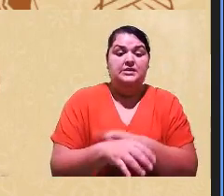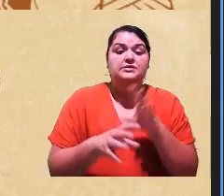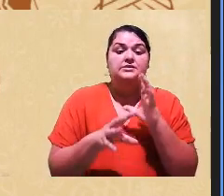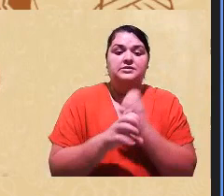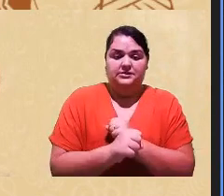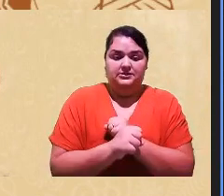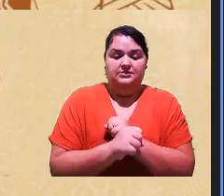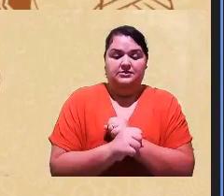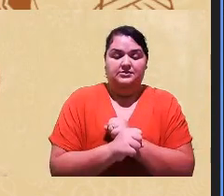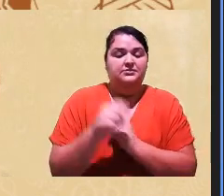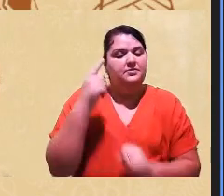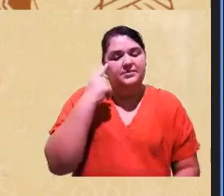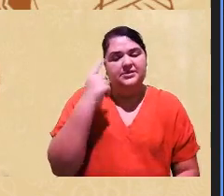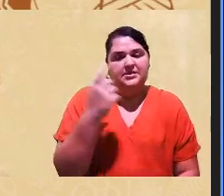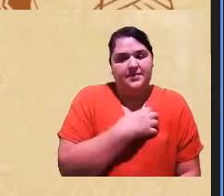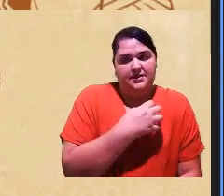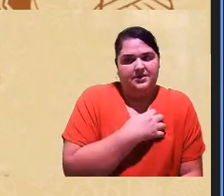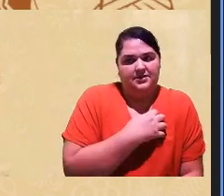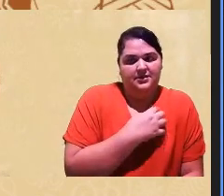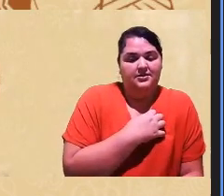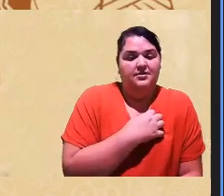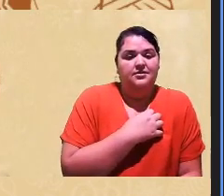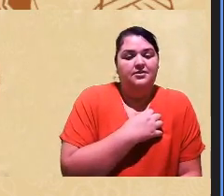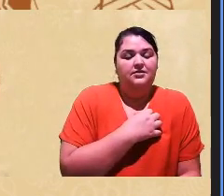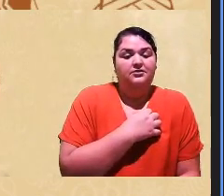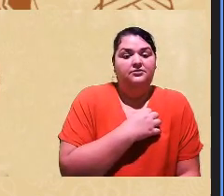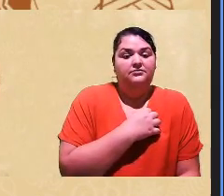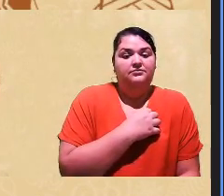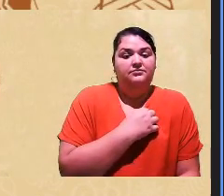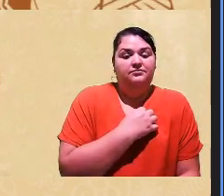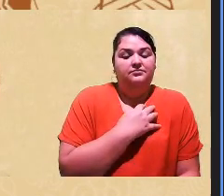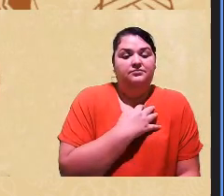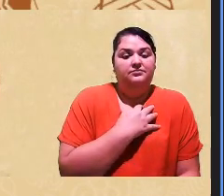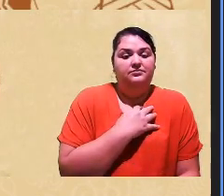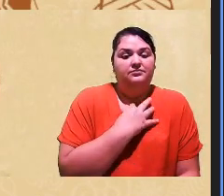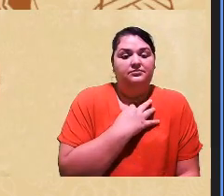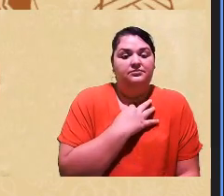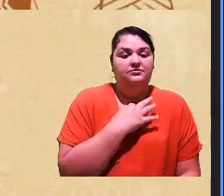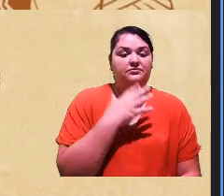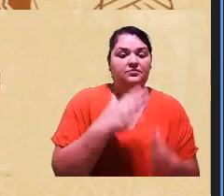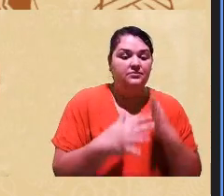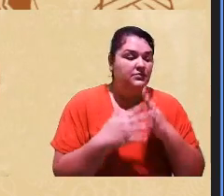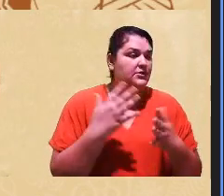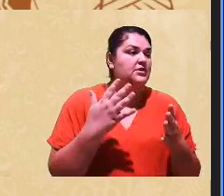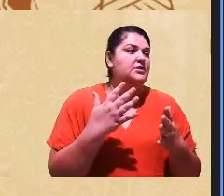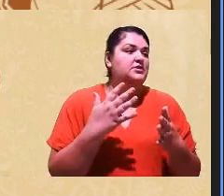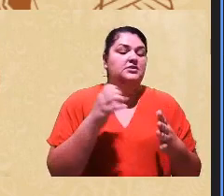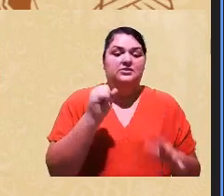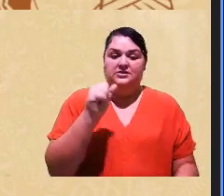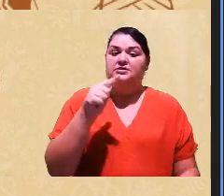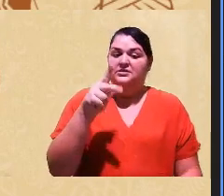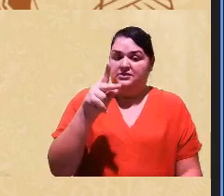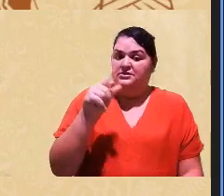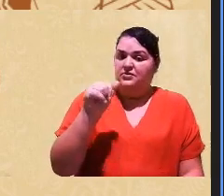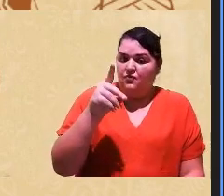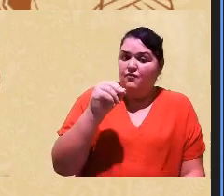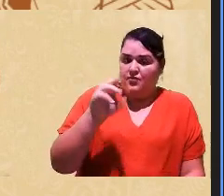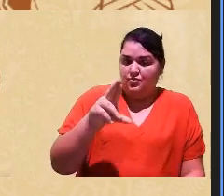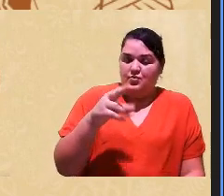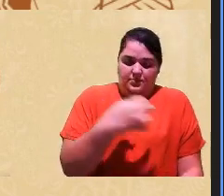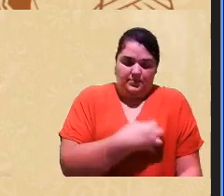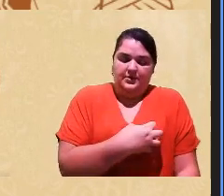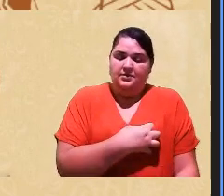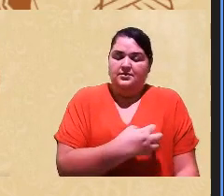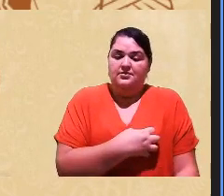aqui né a Bahia que é complexa Salvador é uma das capitais mais